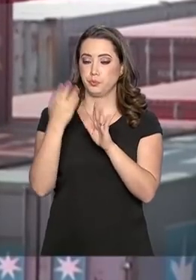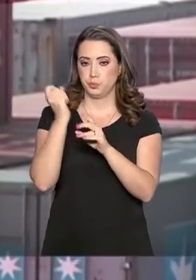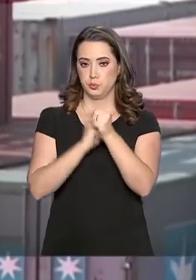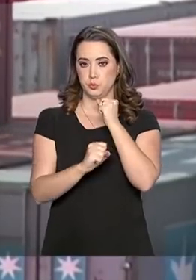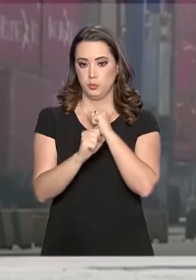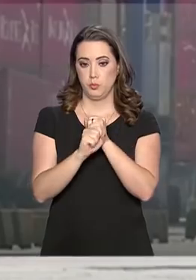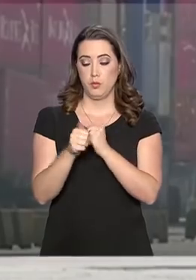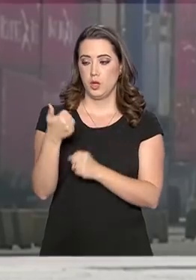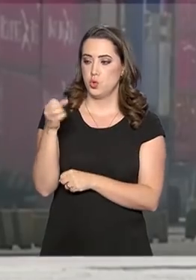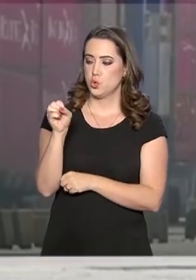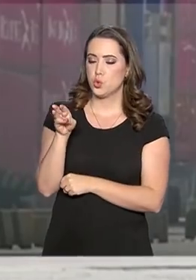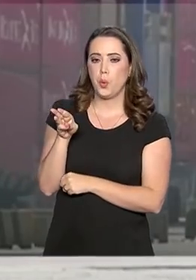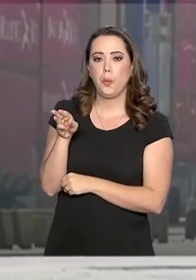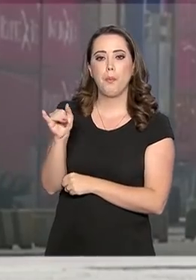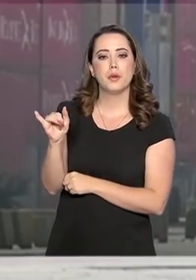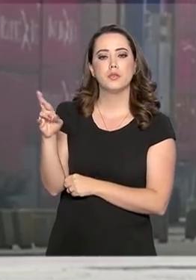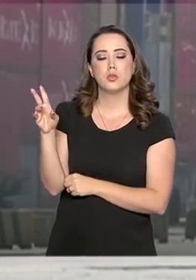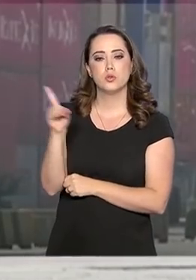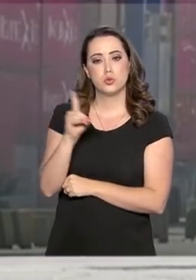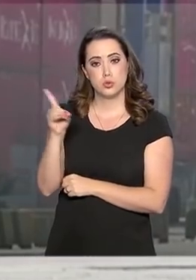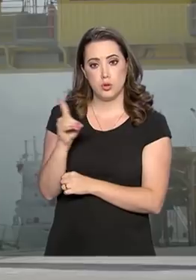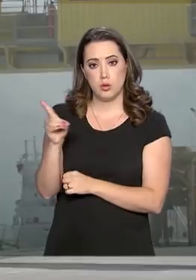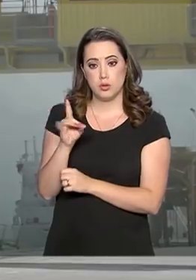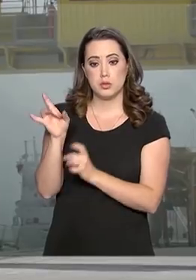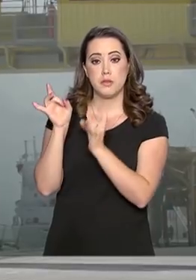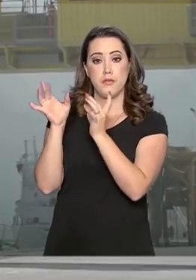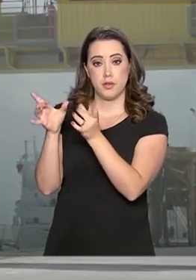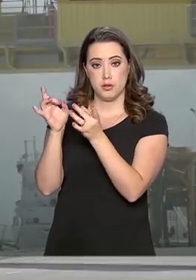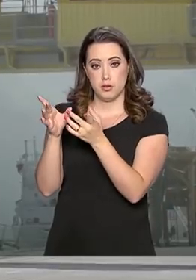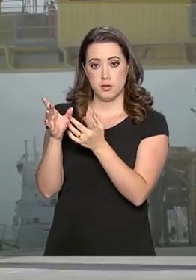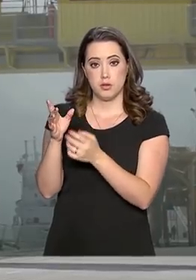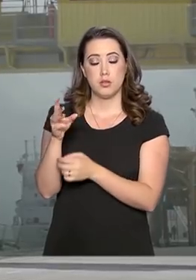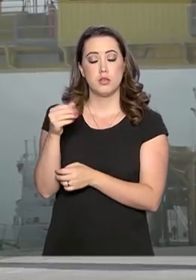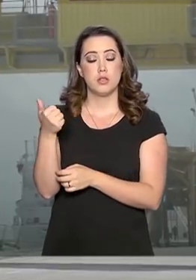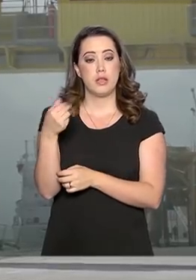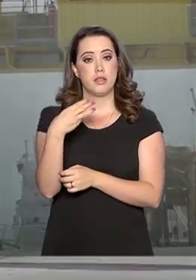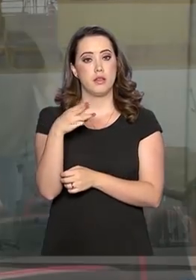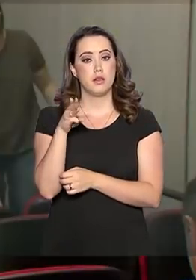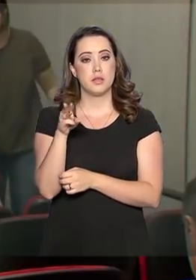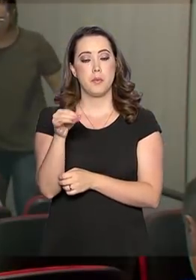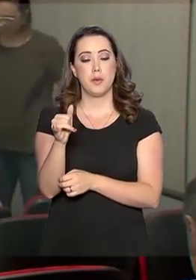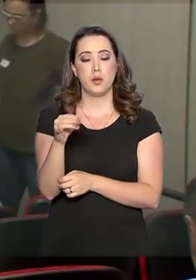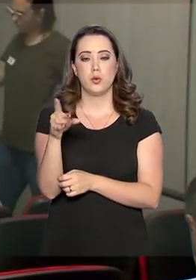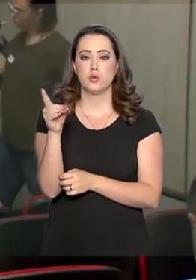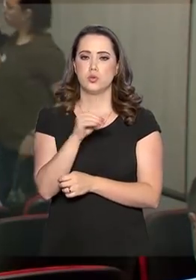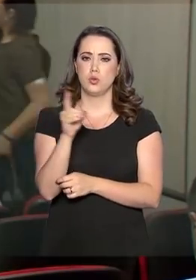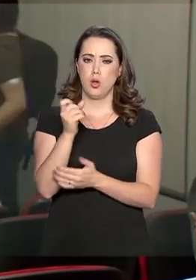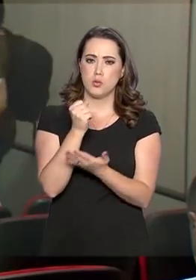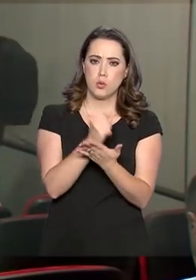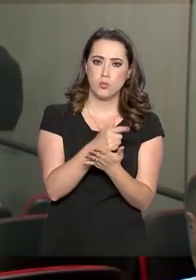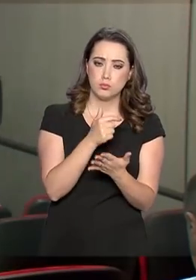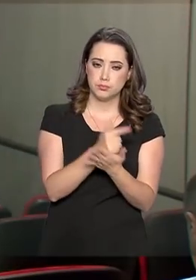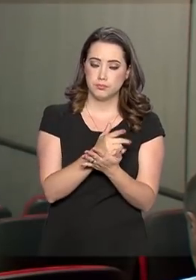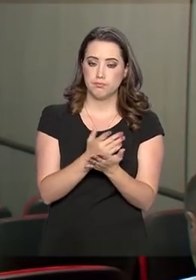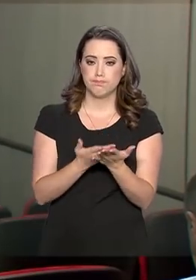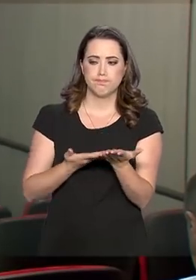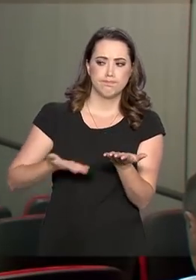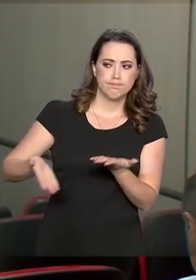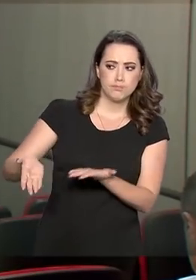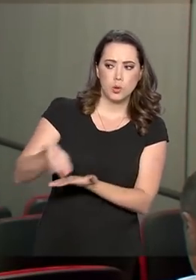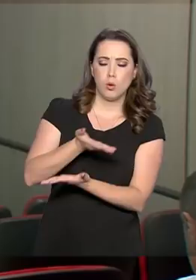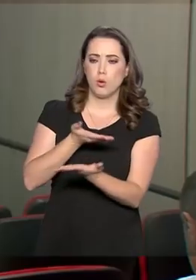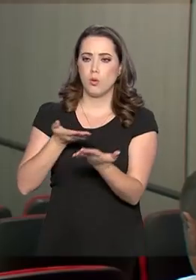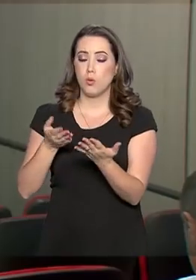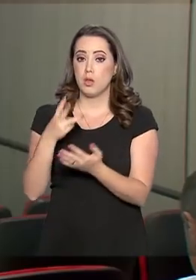dólares exportados e 13 bilhões de dólares importados. Nesse período, a corrente de comércio alcançou um valor de